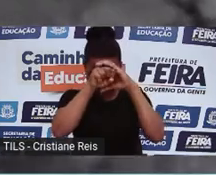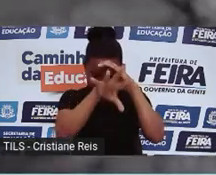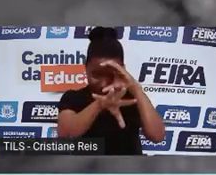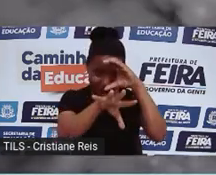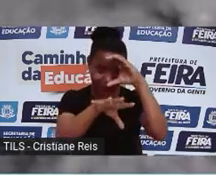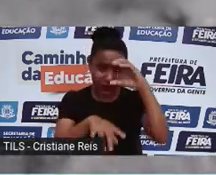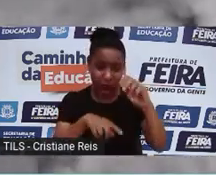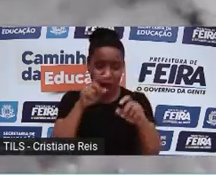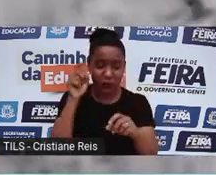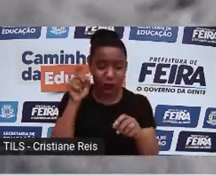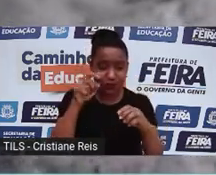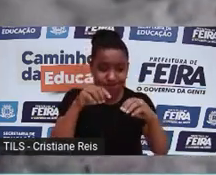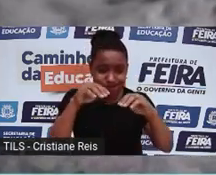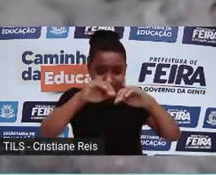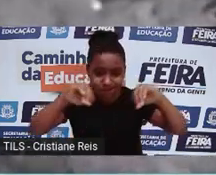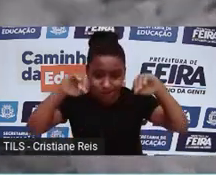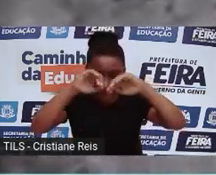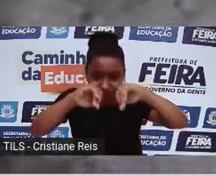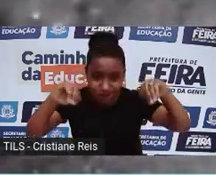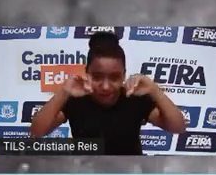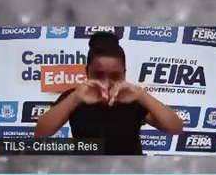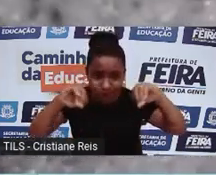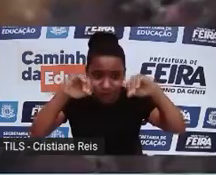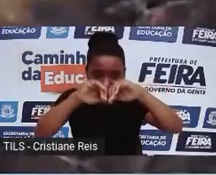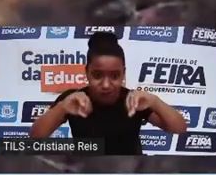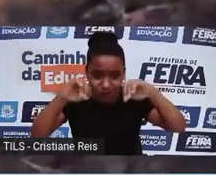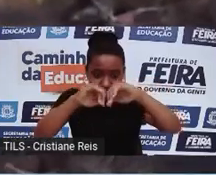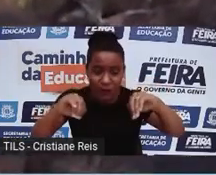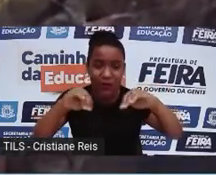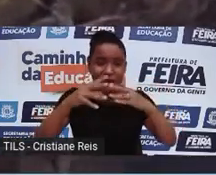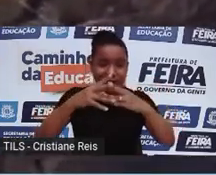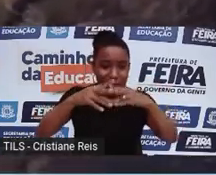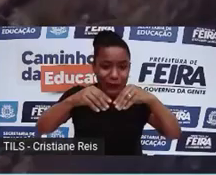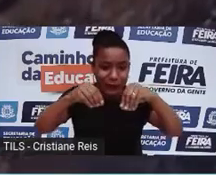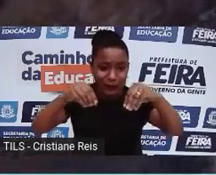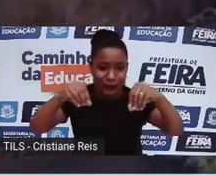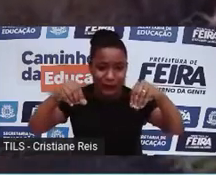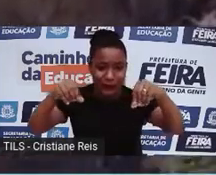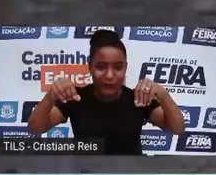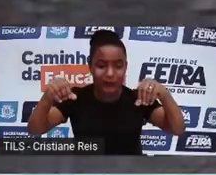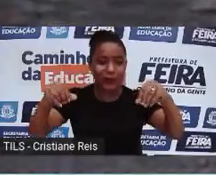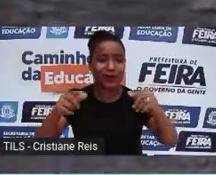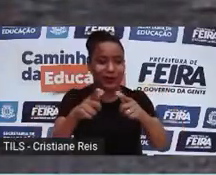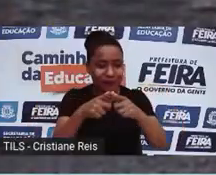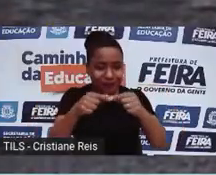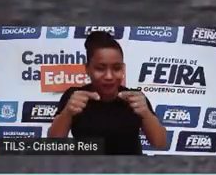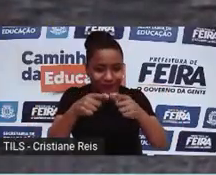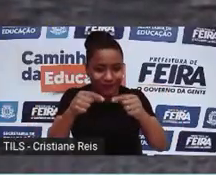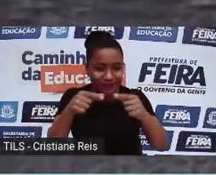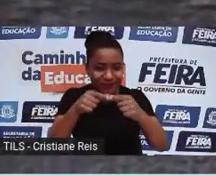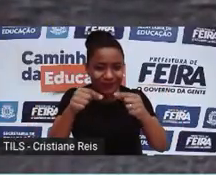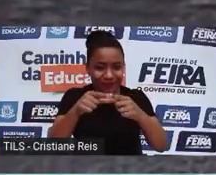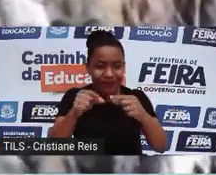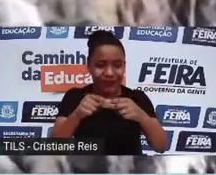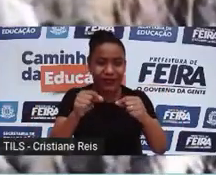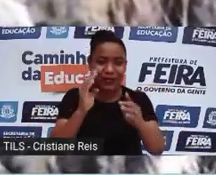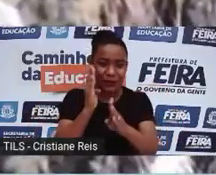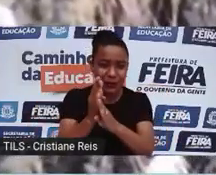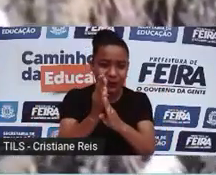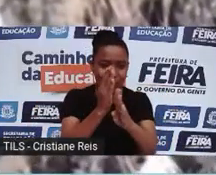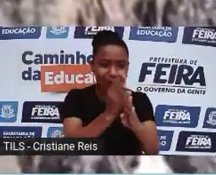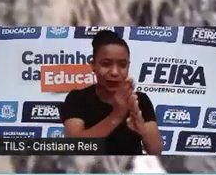O solo congelado guarda raízes e folhas de quando a tundra era uma imensa pradaria. Com o degelo, a